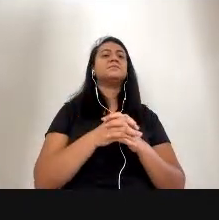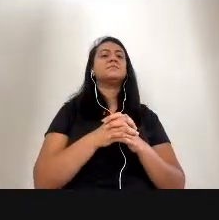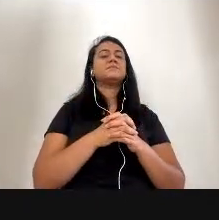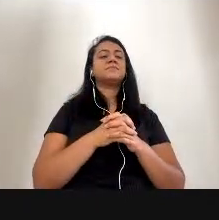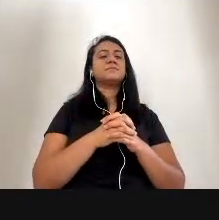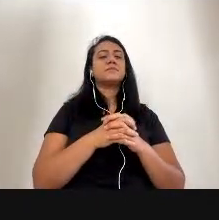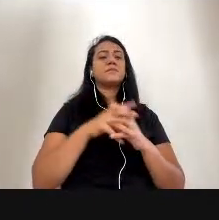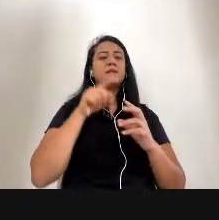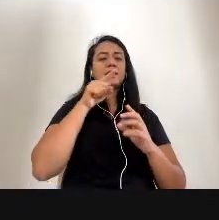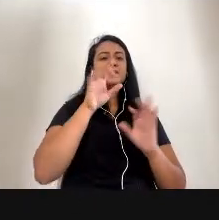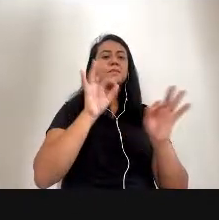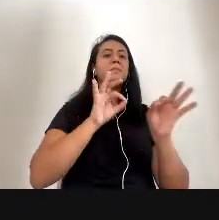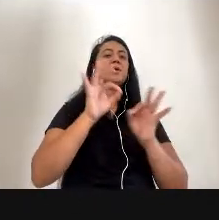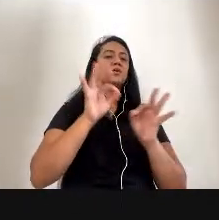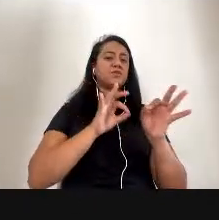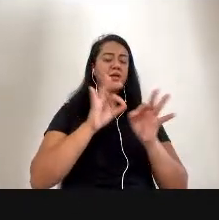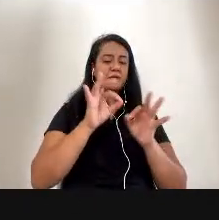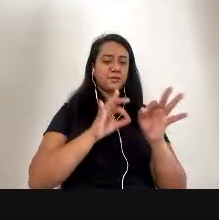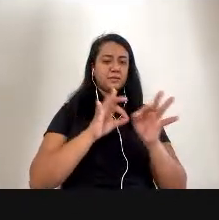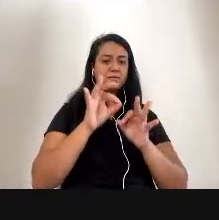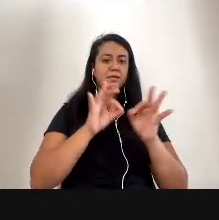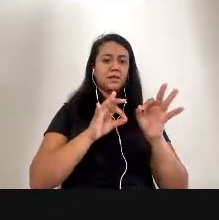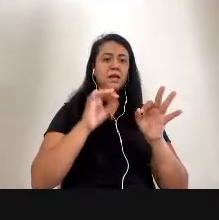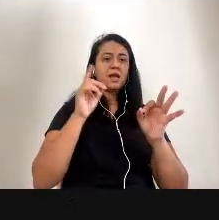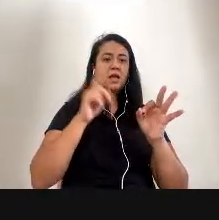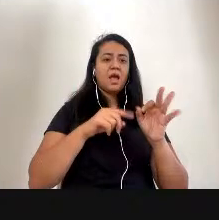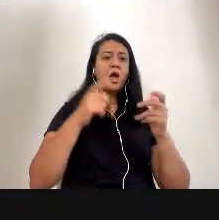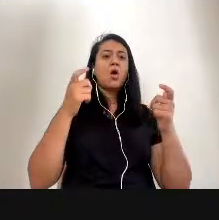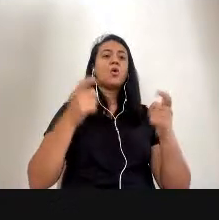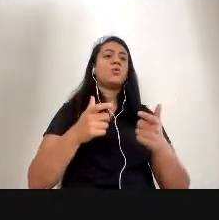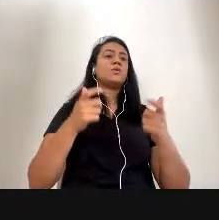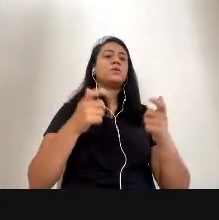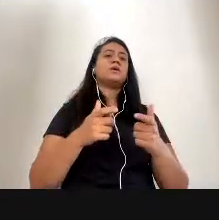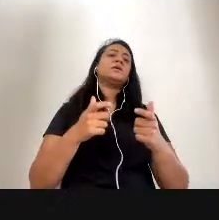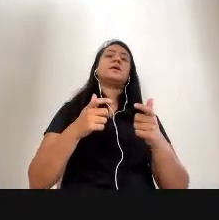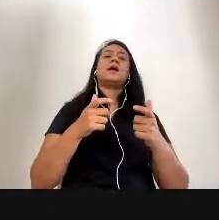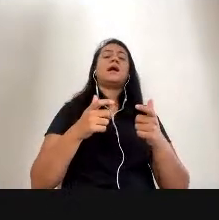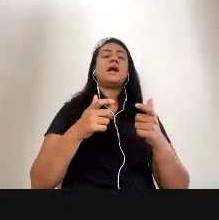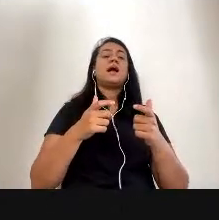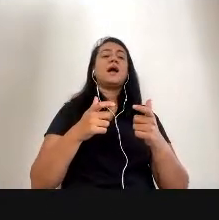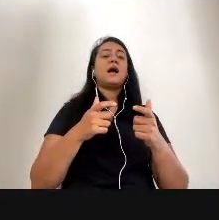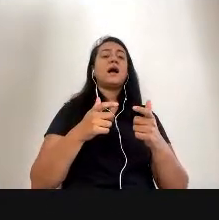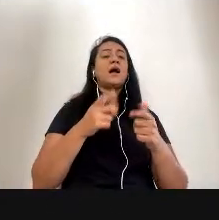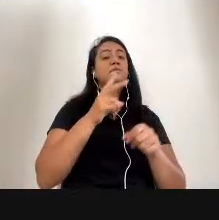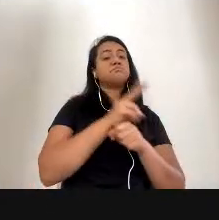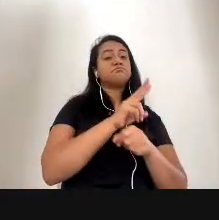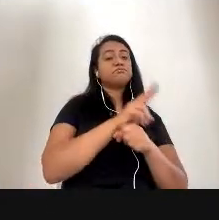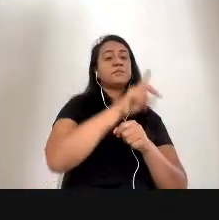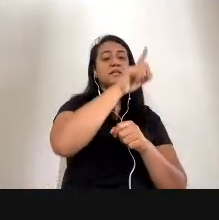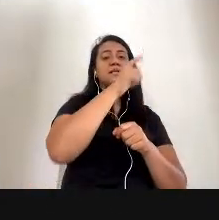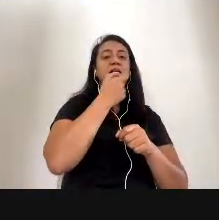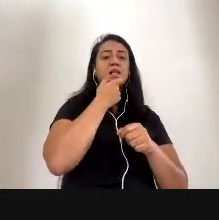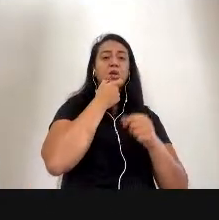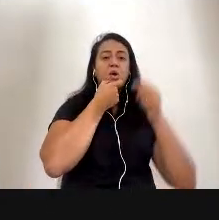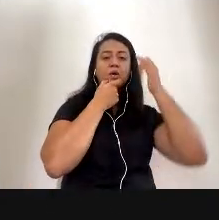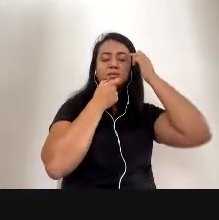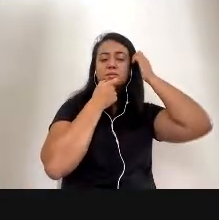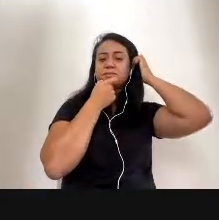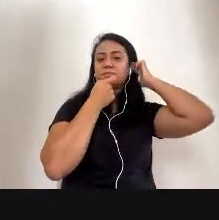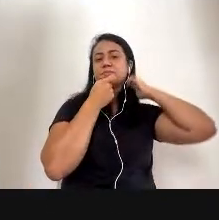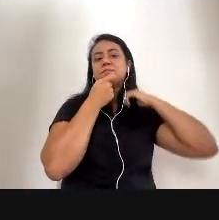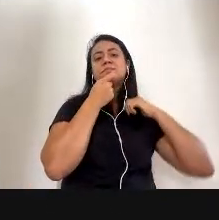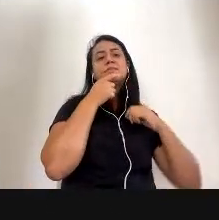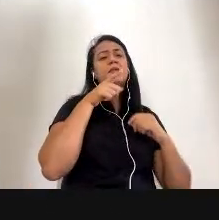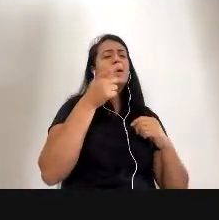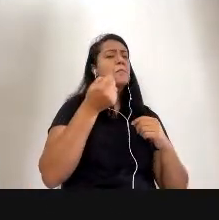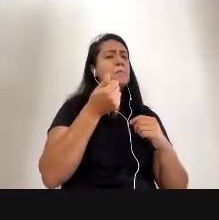e esse projeto é, na verdade, um espaço dedicado a Live Art em Londres e é um dos poucos